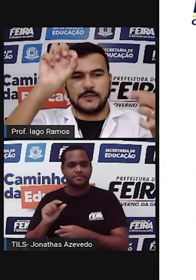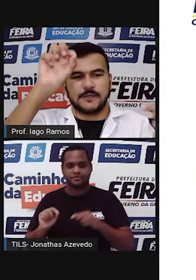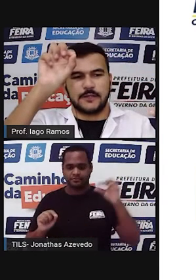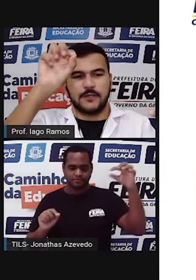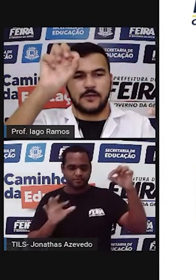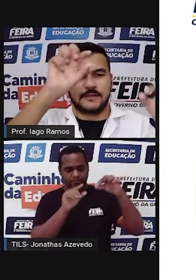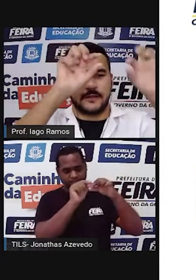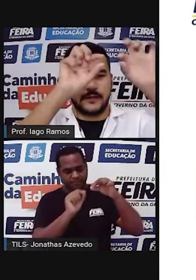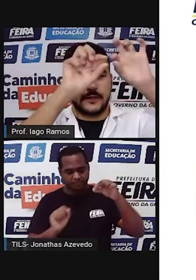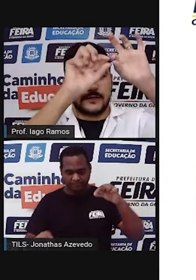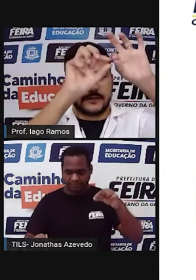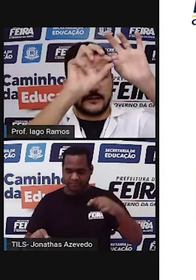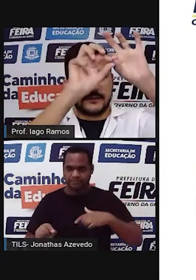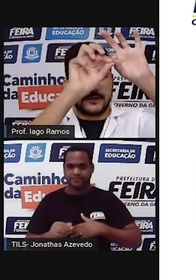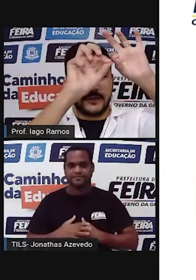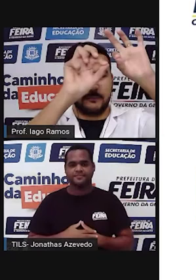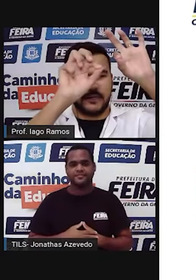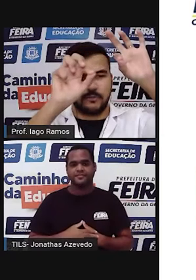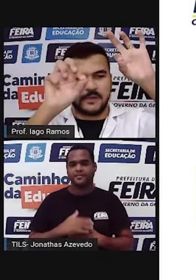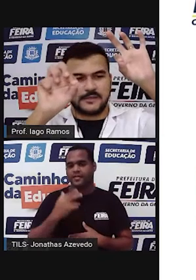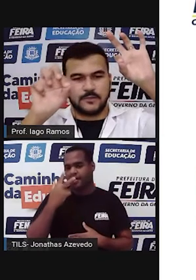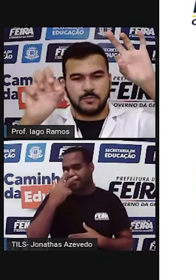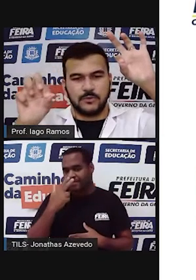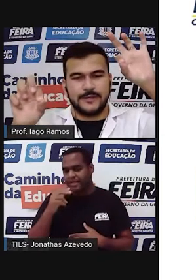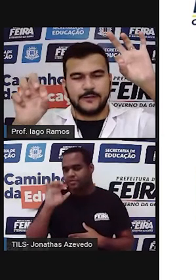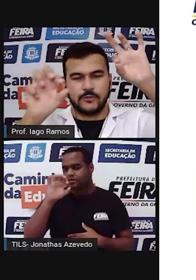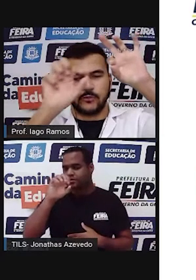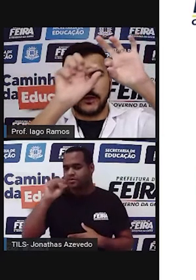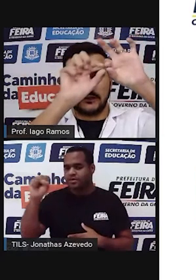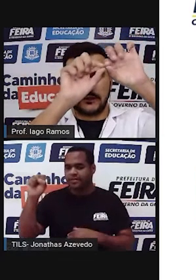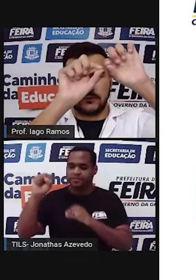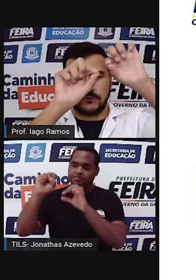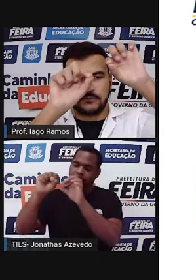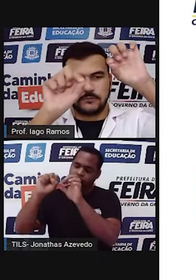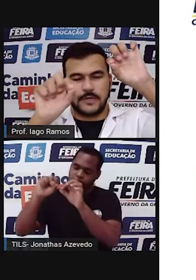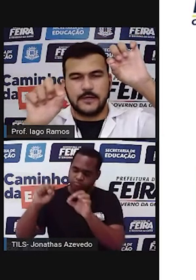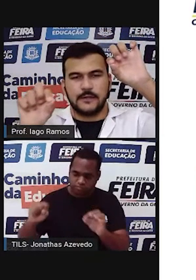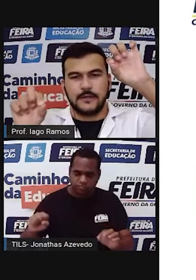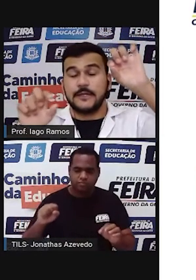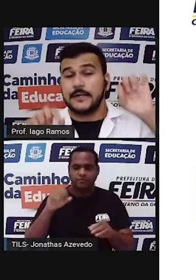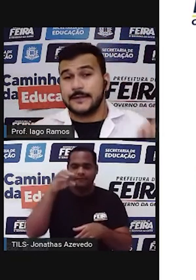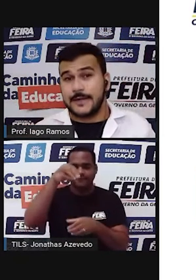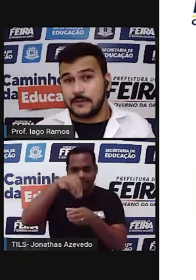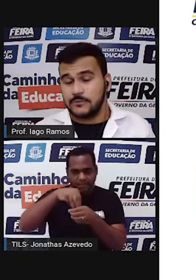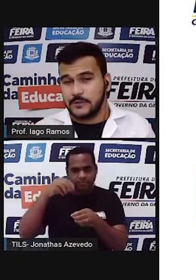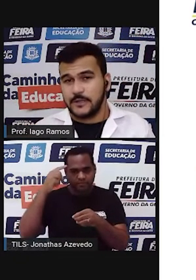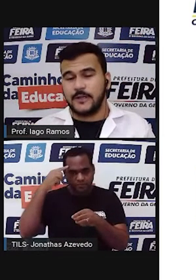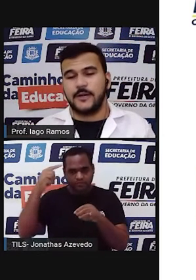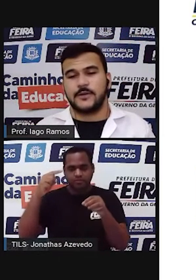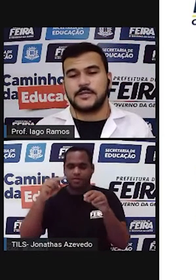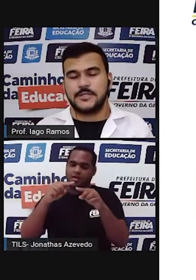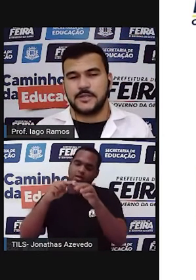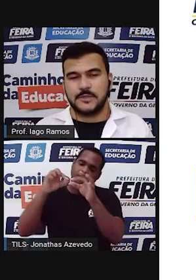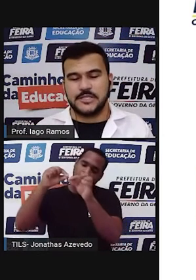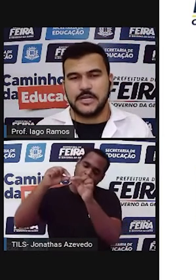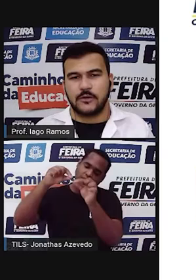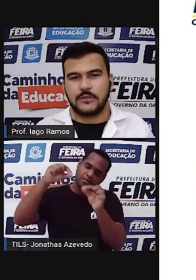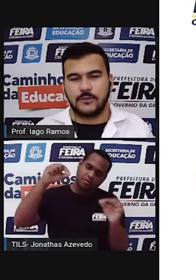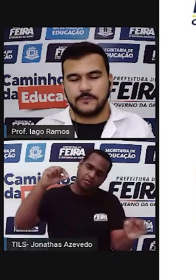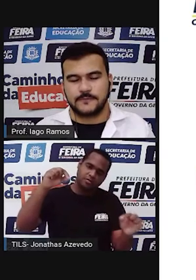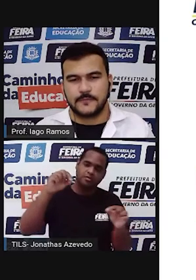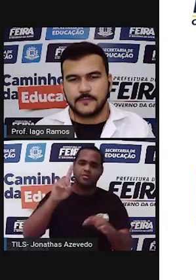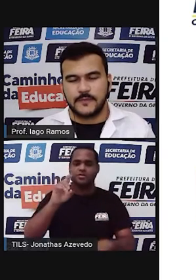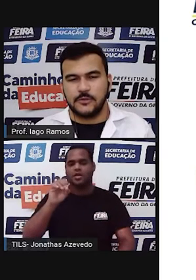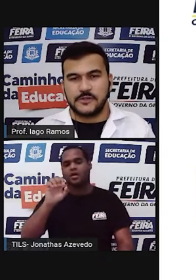Isso aqui, esse segmento passando por dentro do retângulo, né? Inclinado, é o que a gente chama de